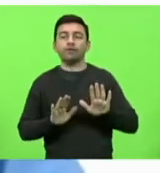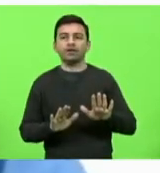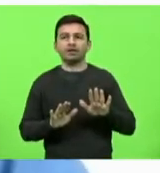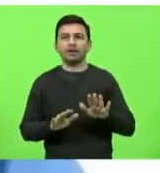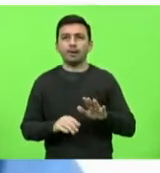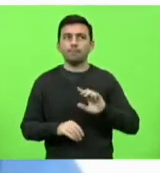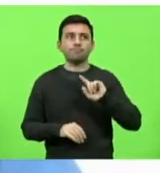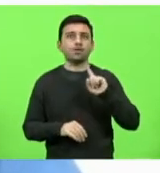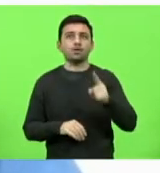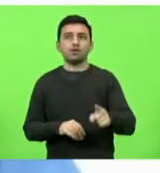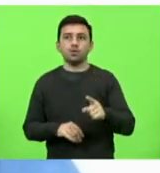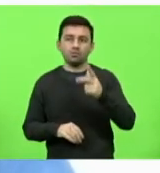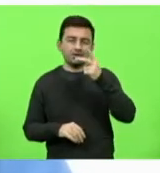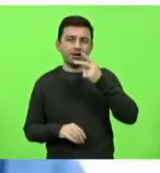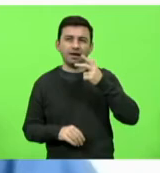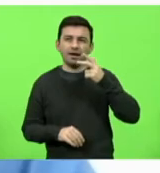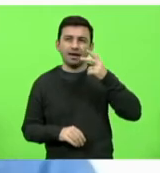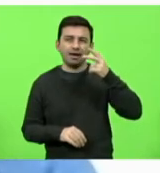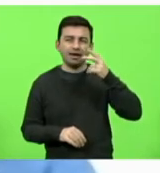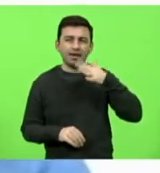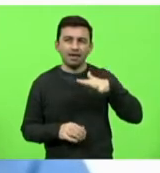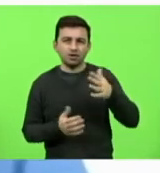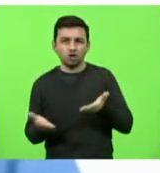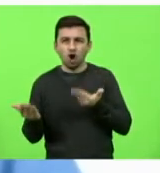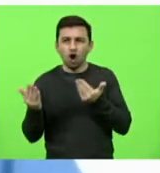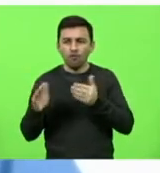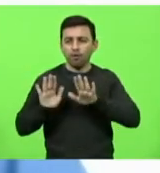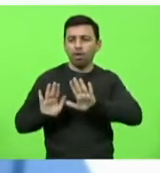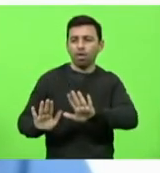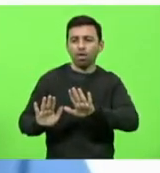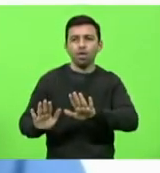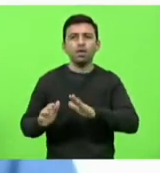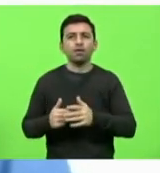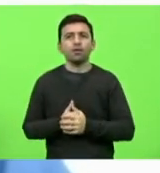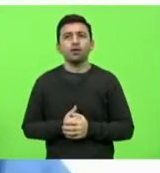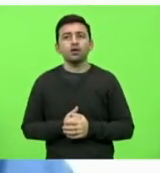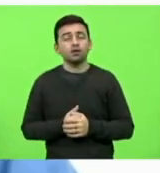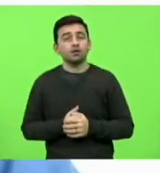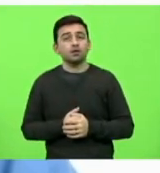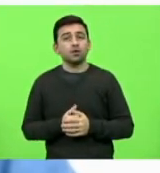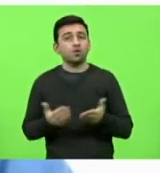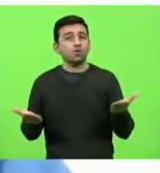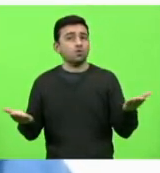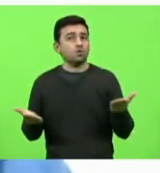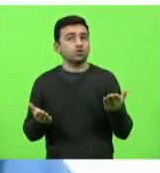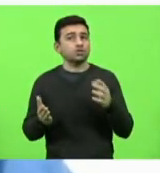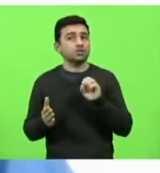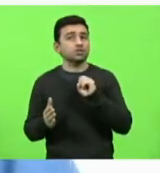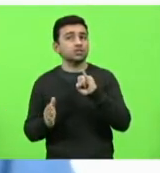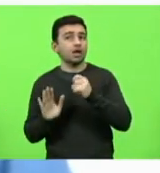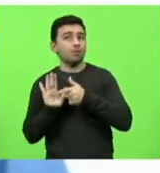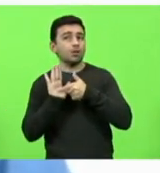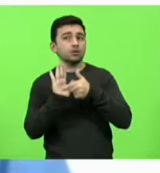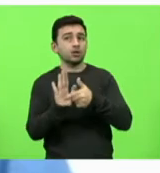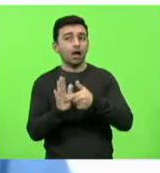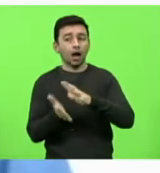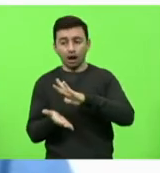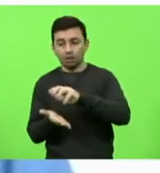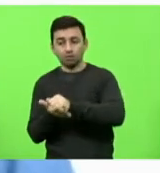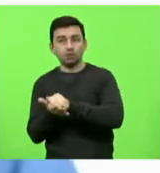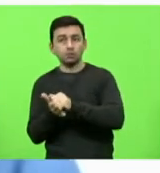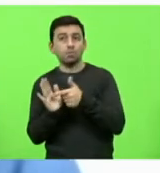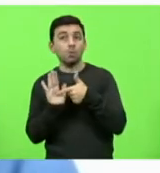menores abandonados, mas nós não temos, hoje, se for para apresentar, um cadastro